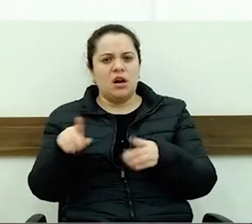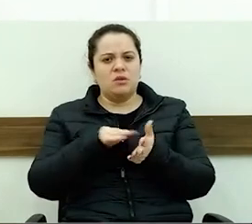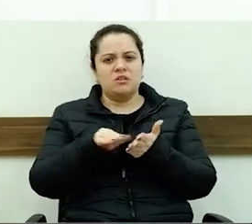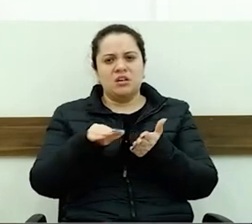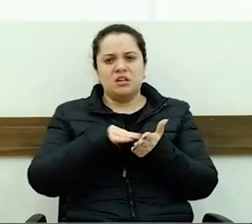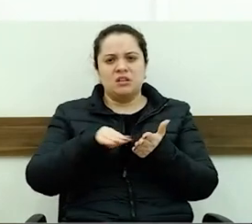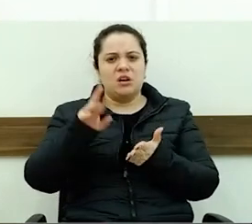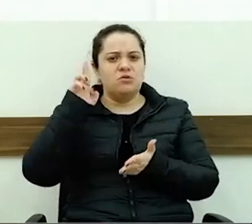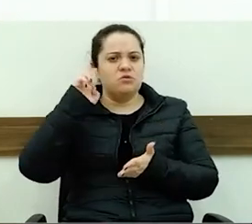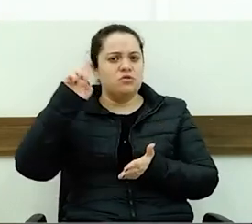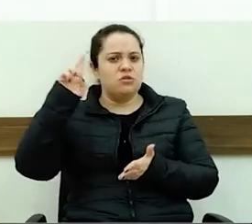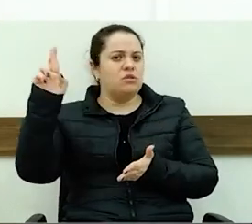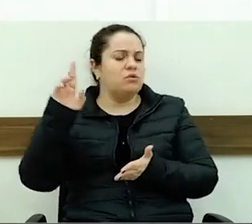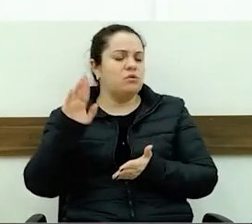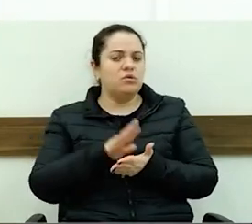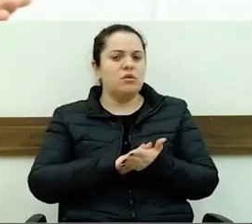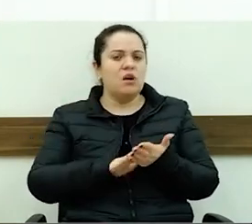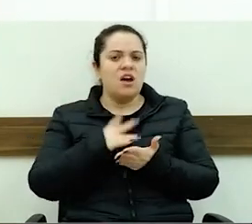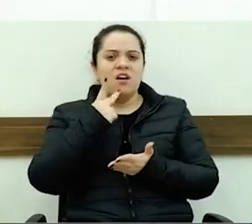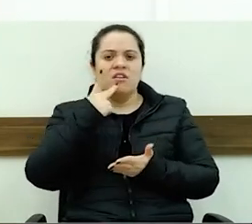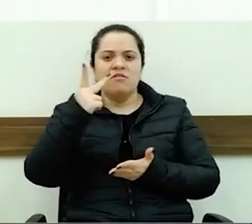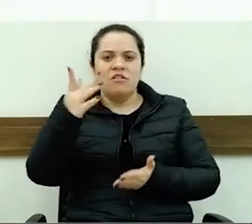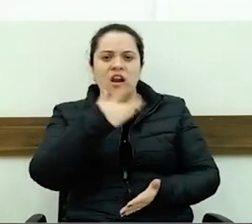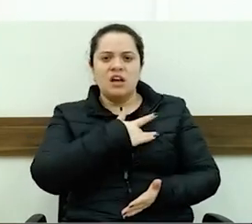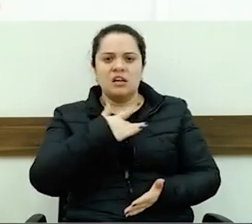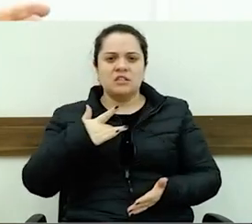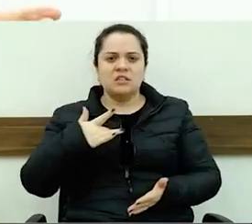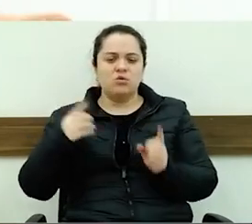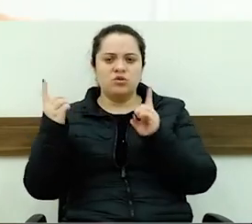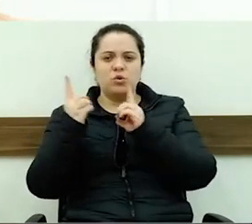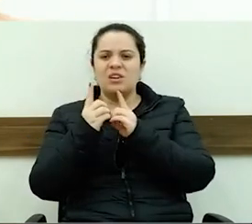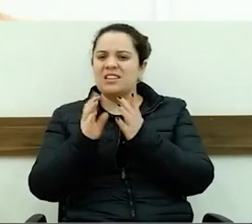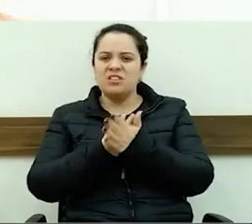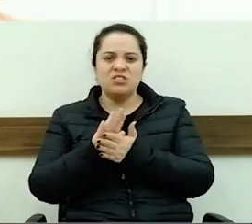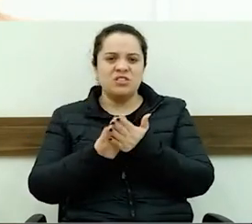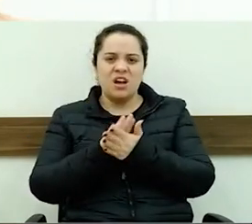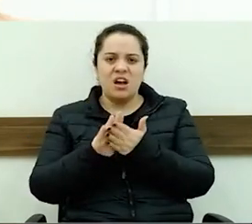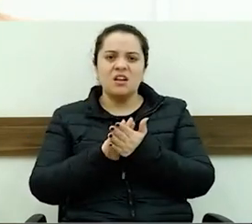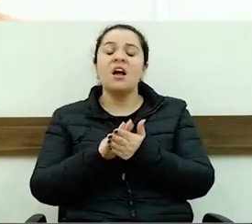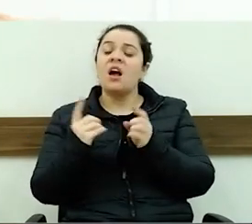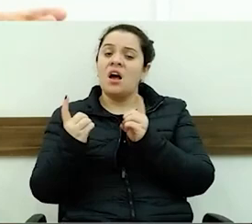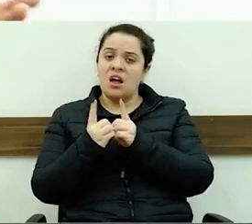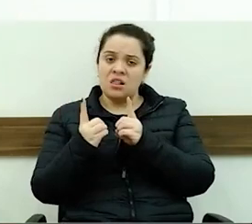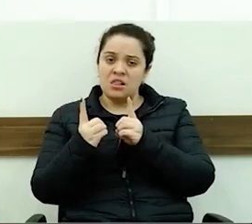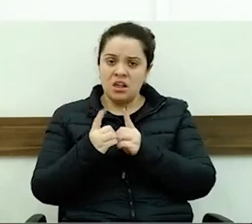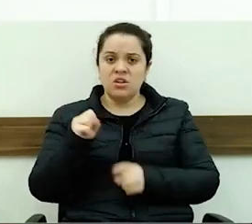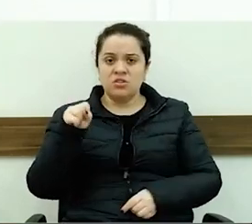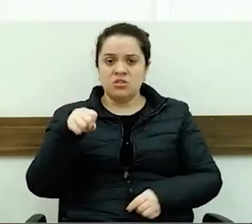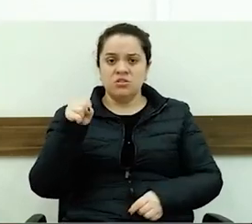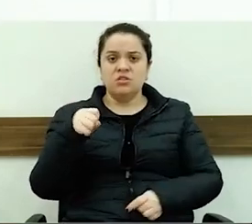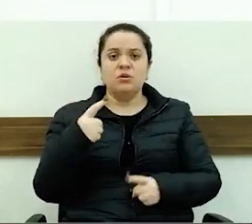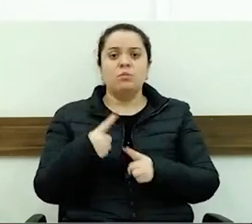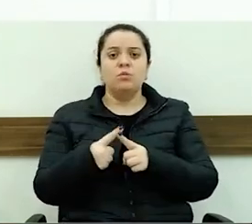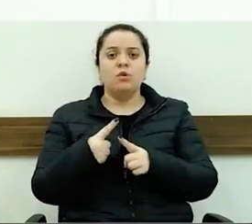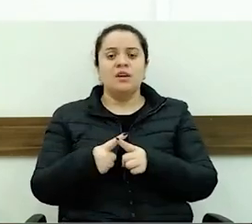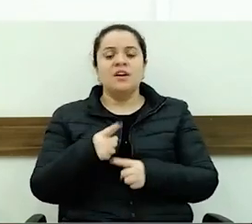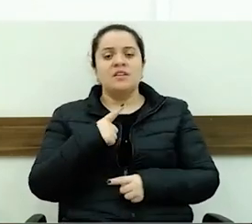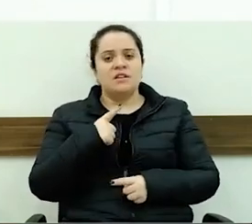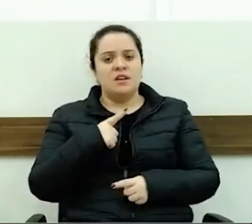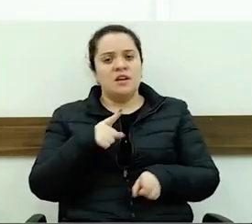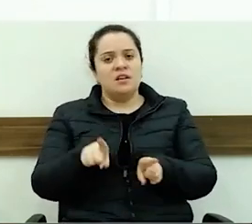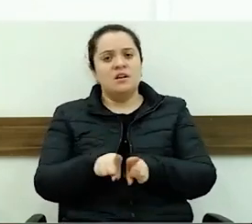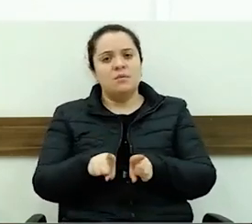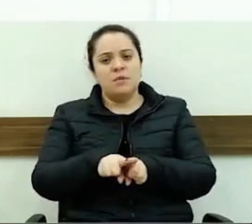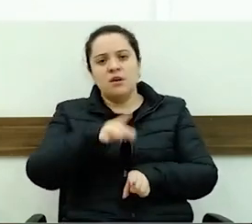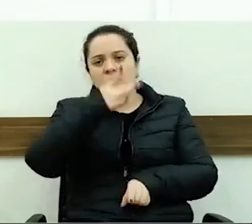diretor, enfim, falar que a nossa saúde não atende ninguém. De certa forma, atende. Porque nós também temos pessoas que vão à rede social